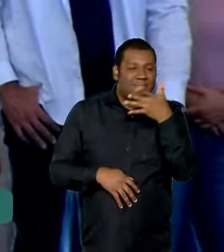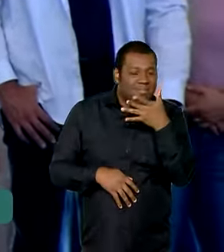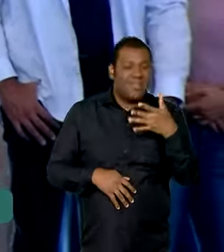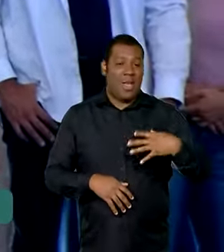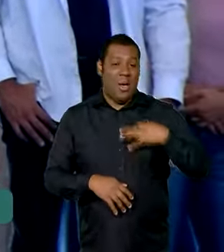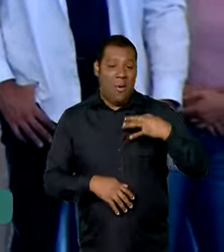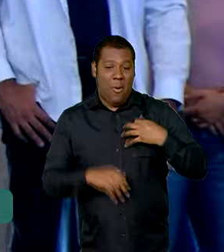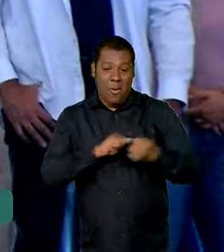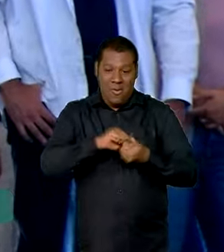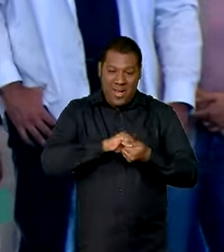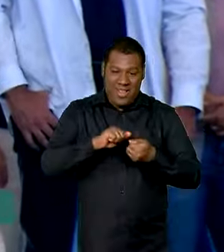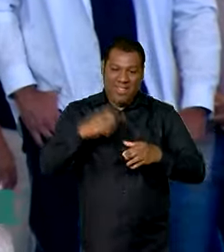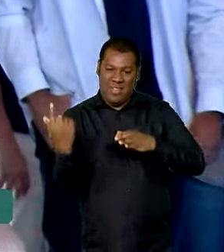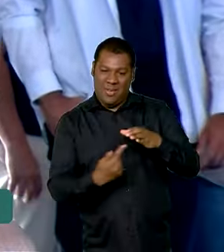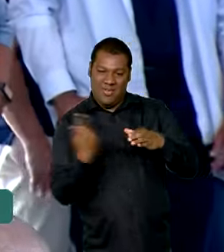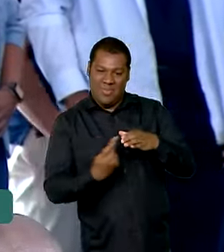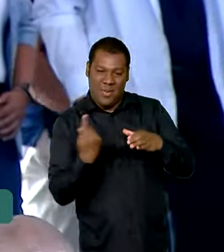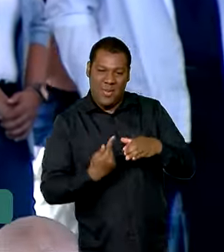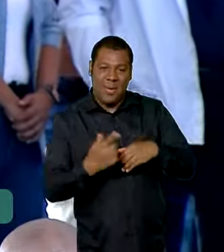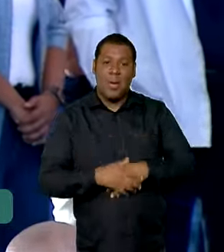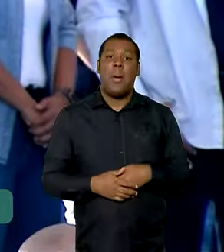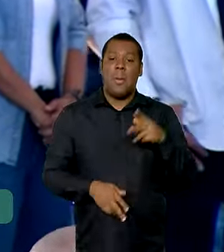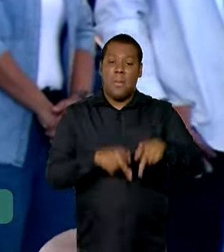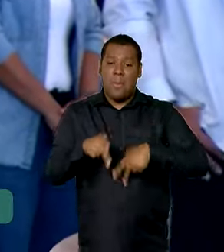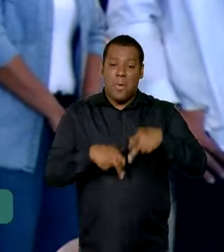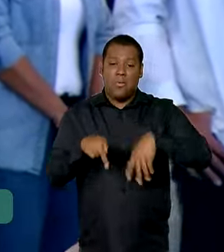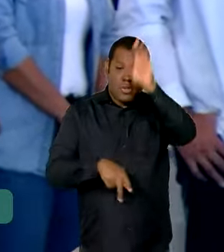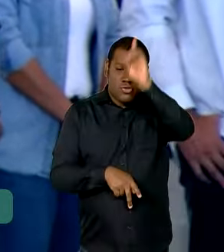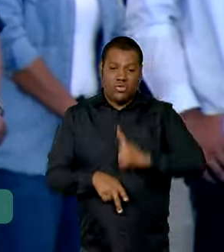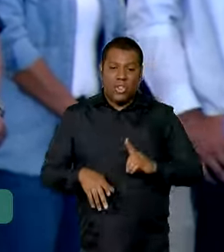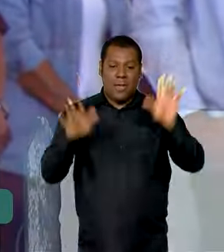numa máquina. A gente tem o direito de ser feliz.